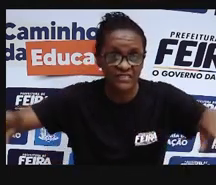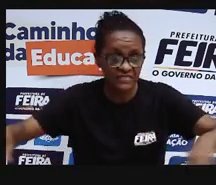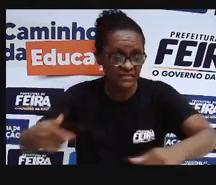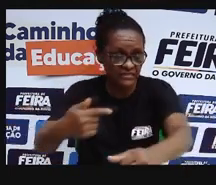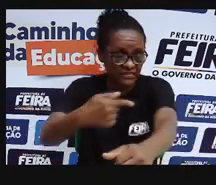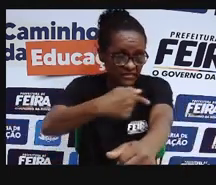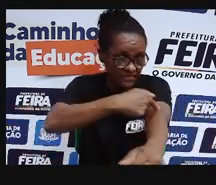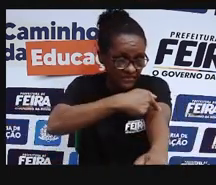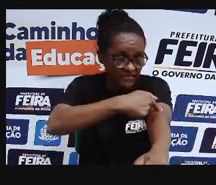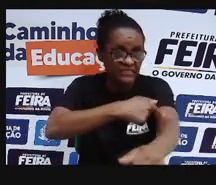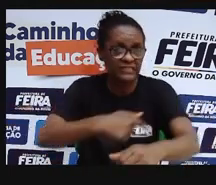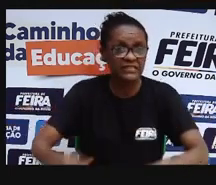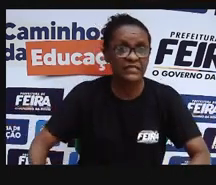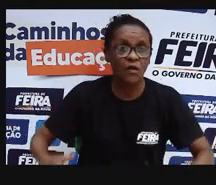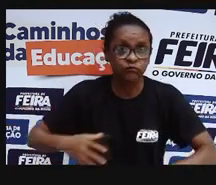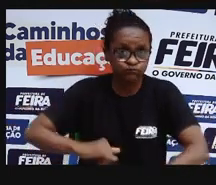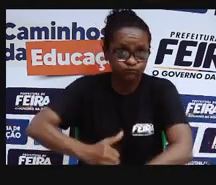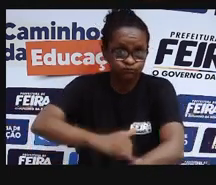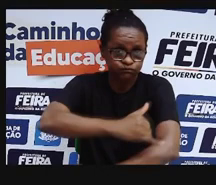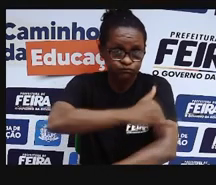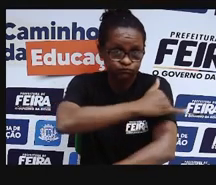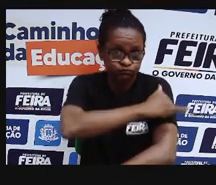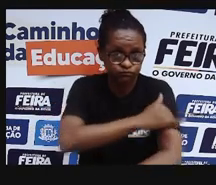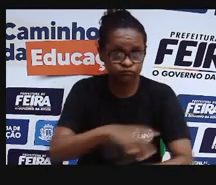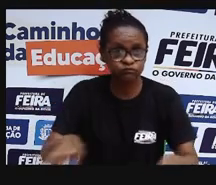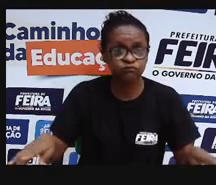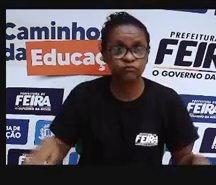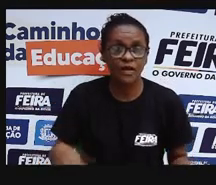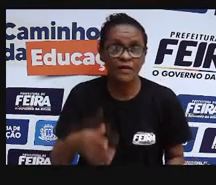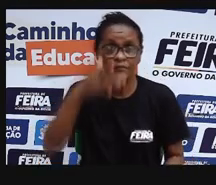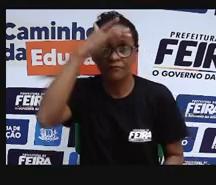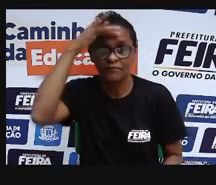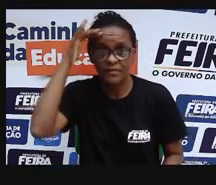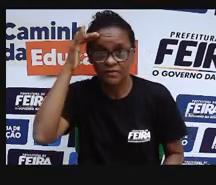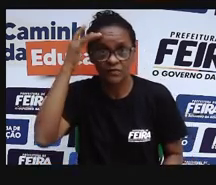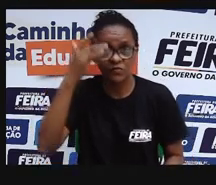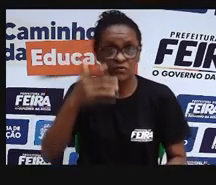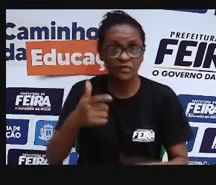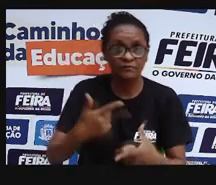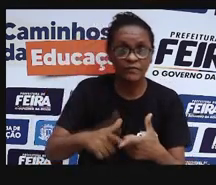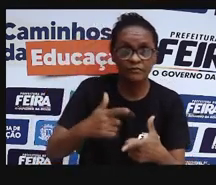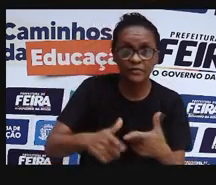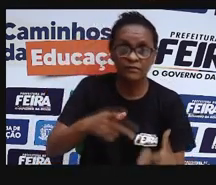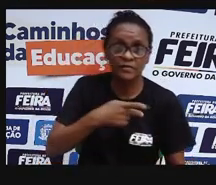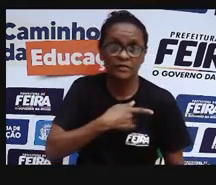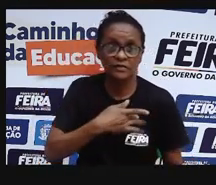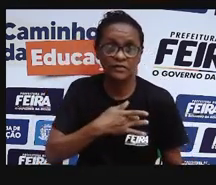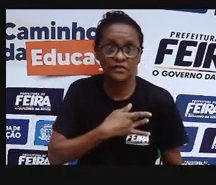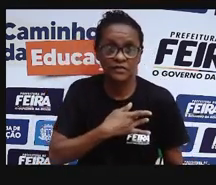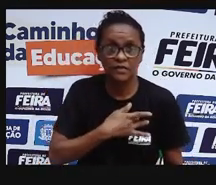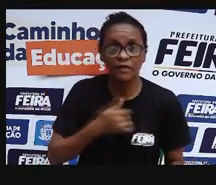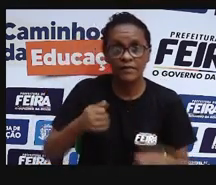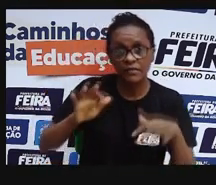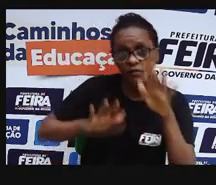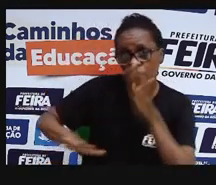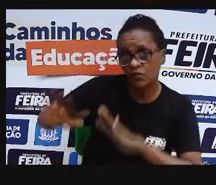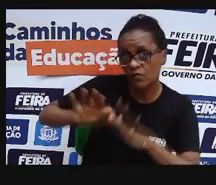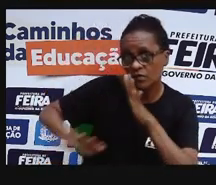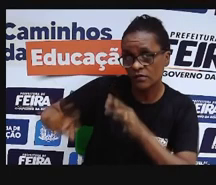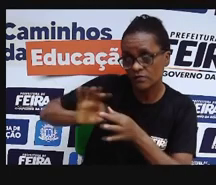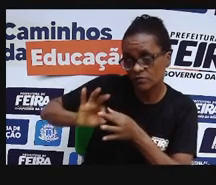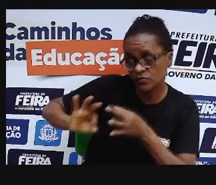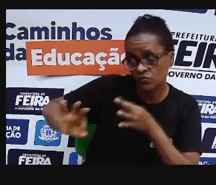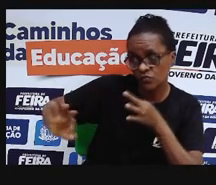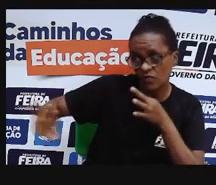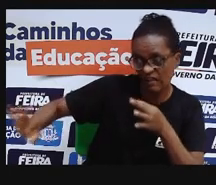excesso de peso, tá? Todas essas pessoas, elas precisam ficar em casa, longe de escritório,